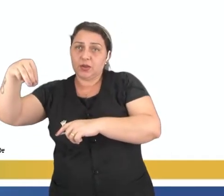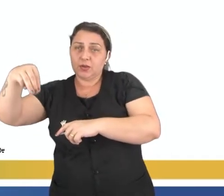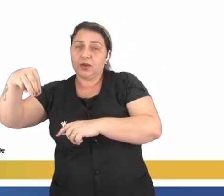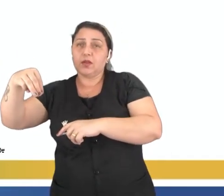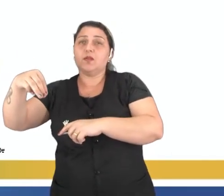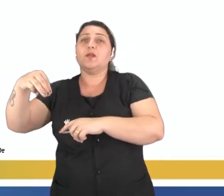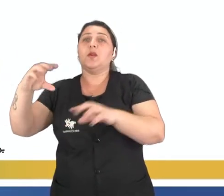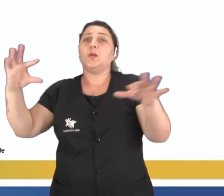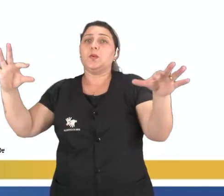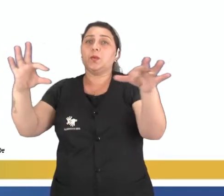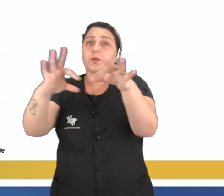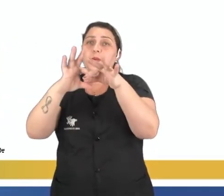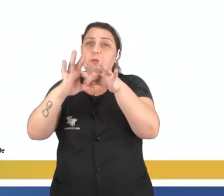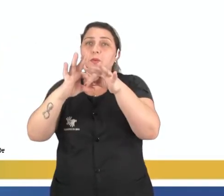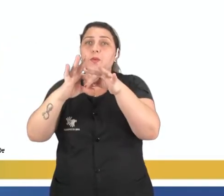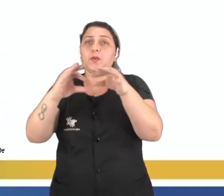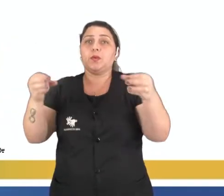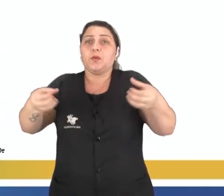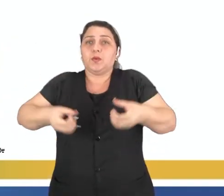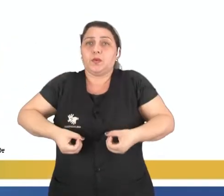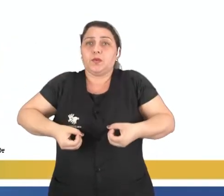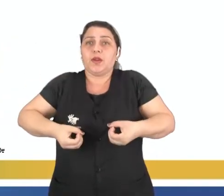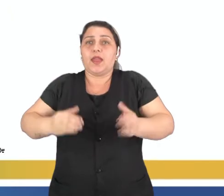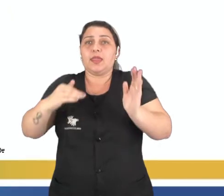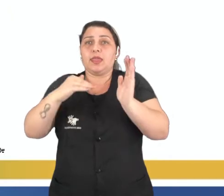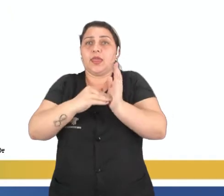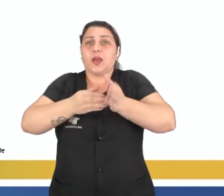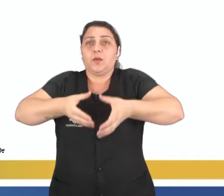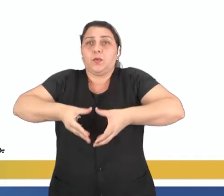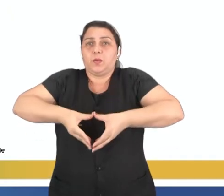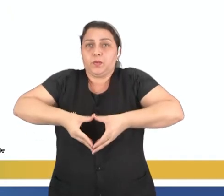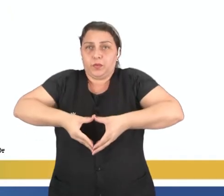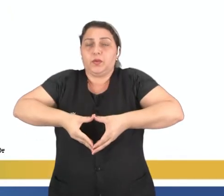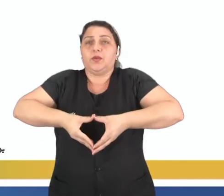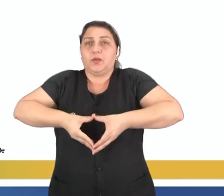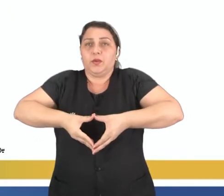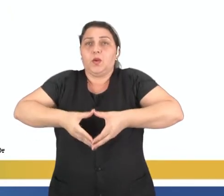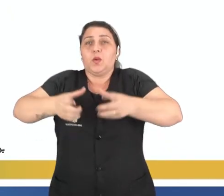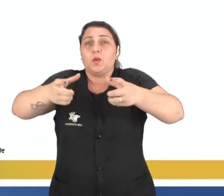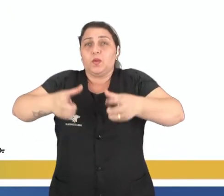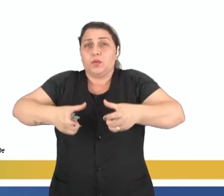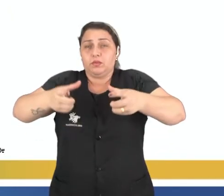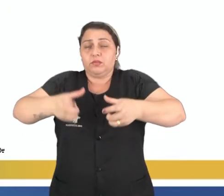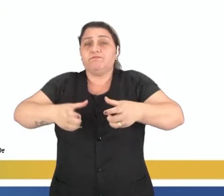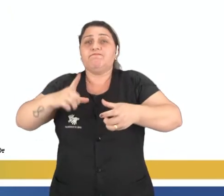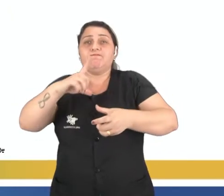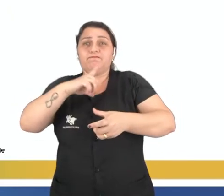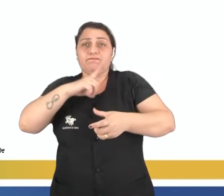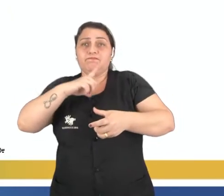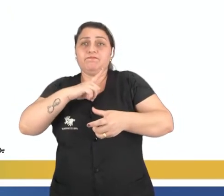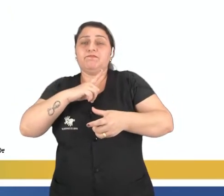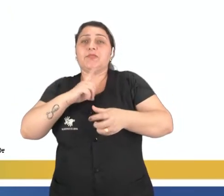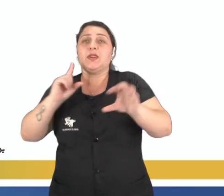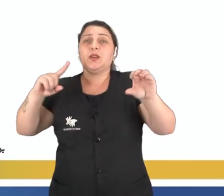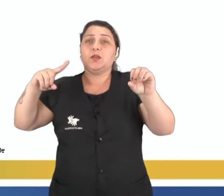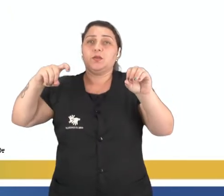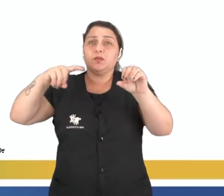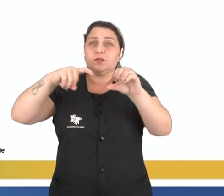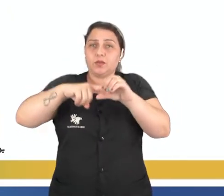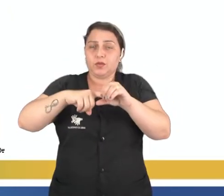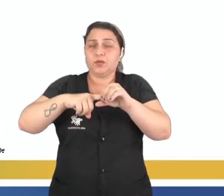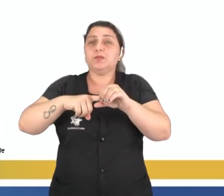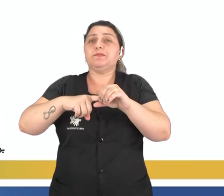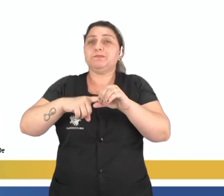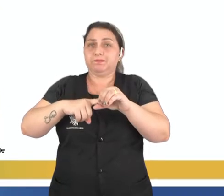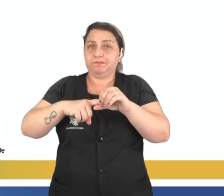que vão conectar os ovários até o útero e vai ser o local onde ocorre a fecundação. Então